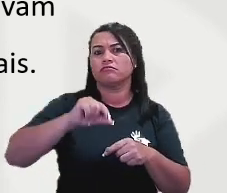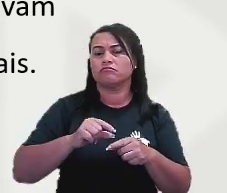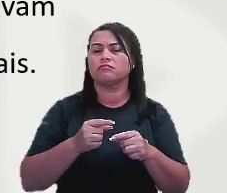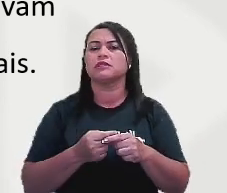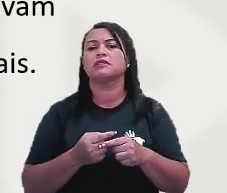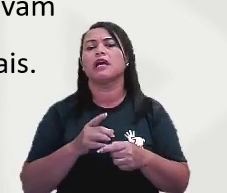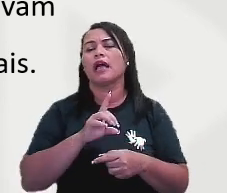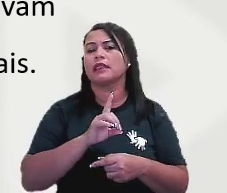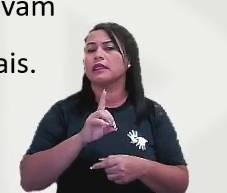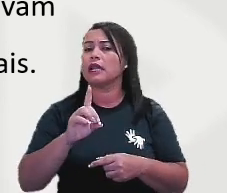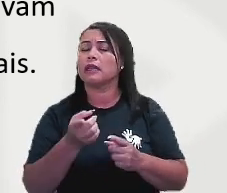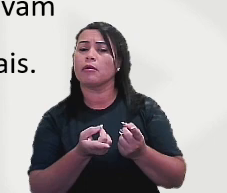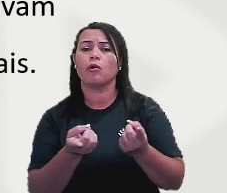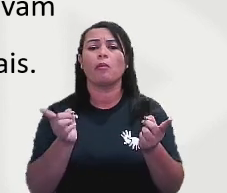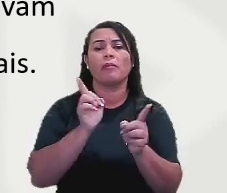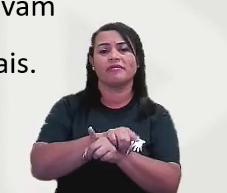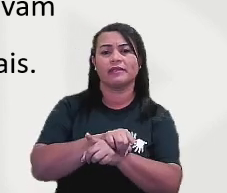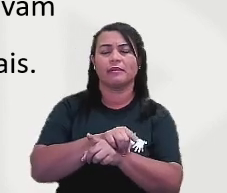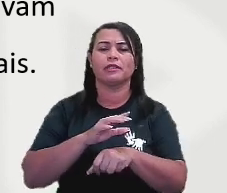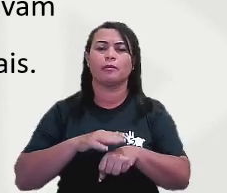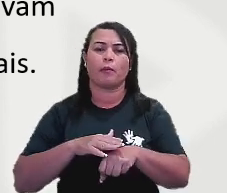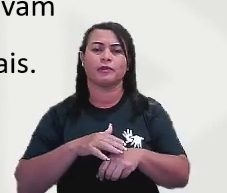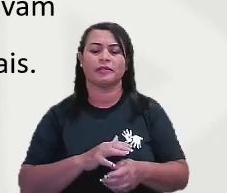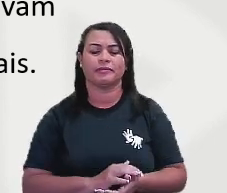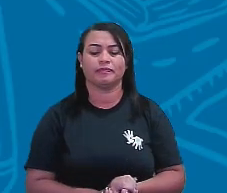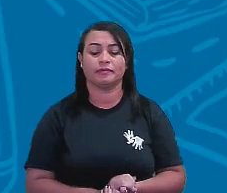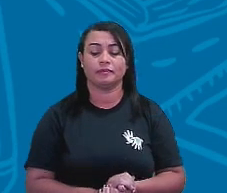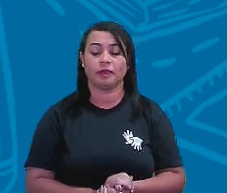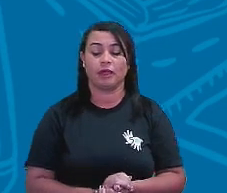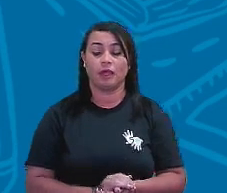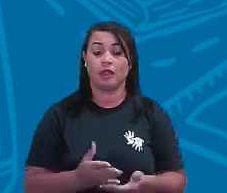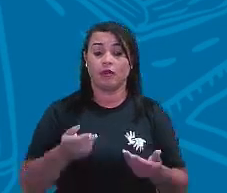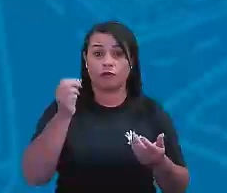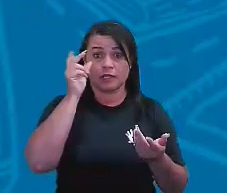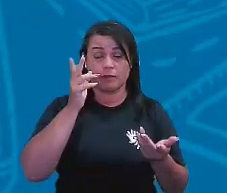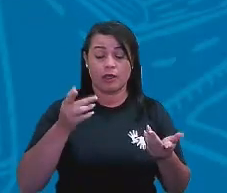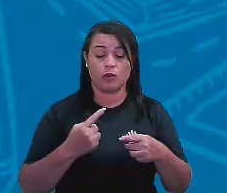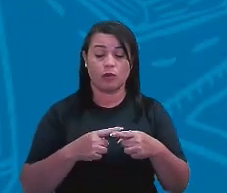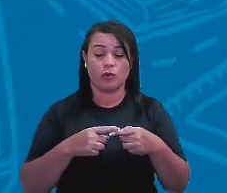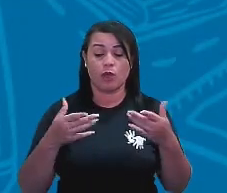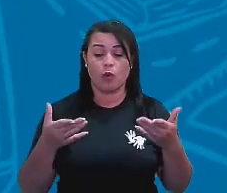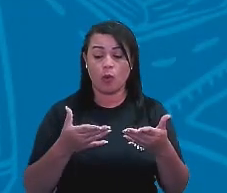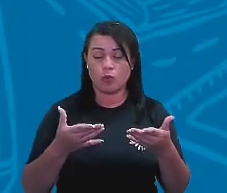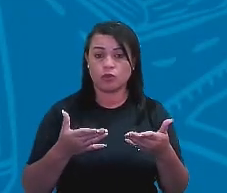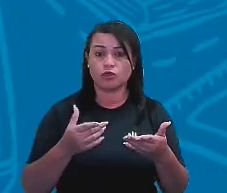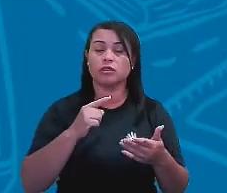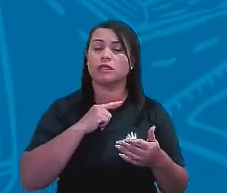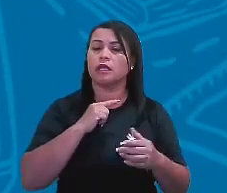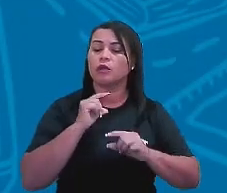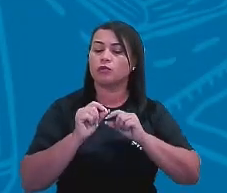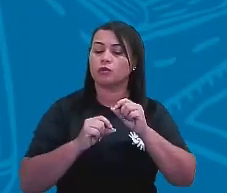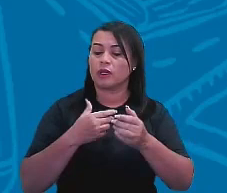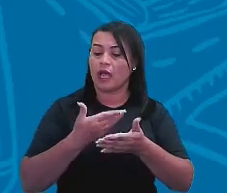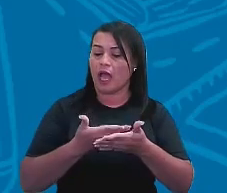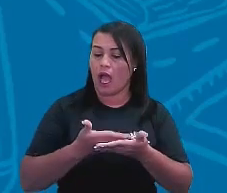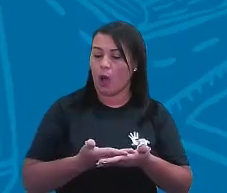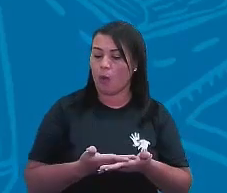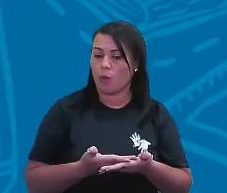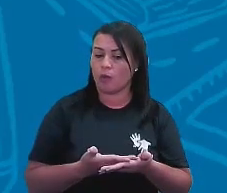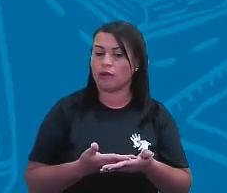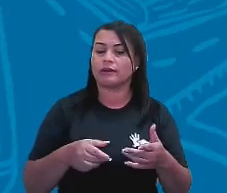ou Inversamente Proporcionais. Então, se liga aí, porque a gente já trouxe aqui para a nossa aula